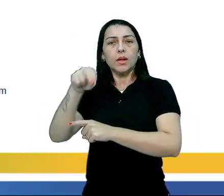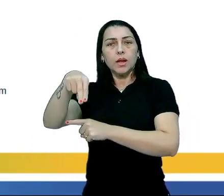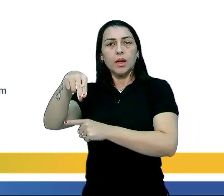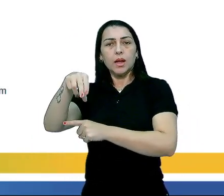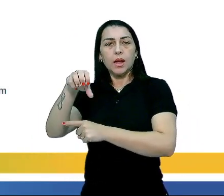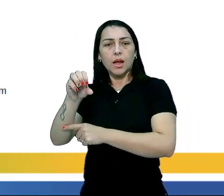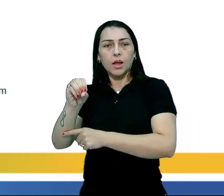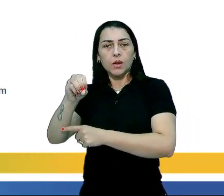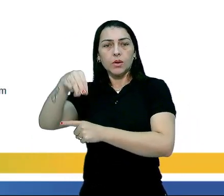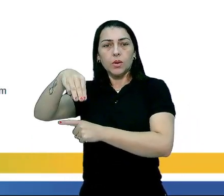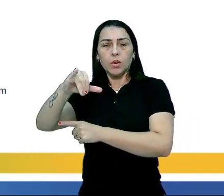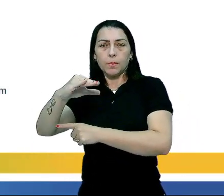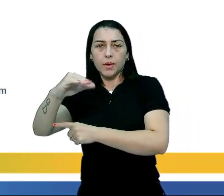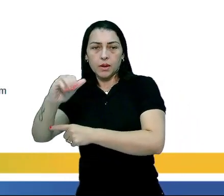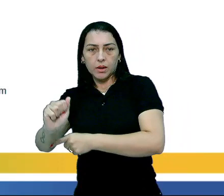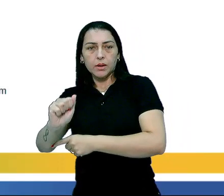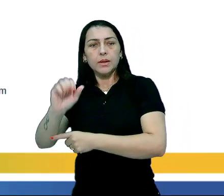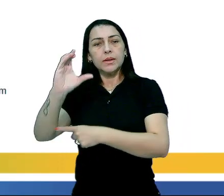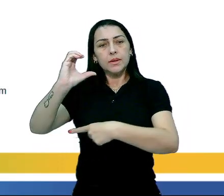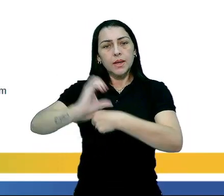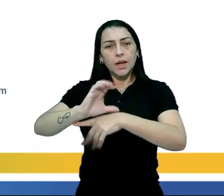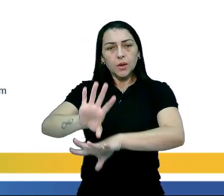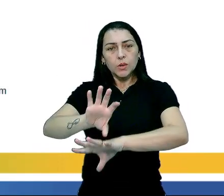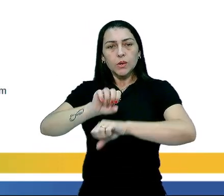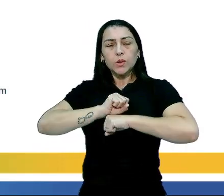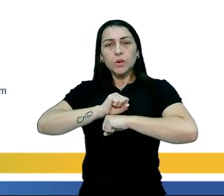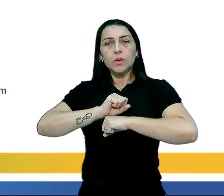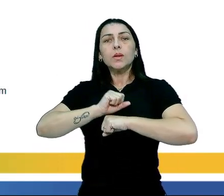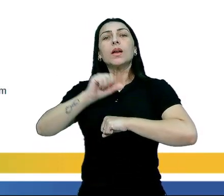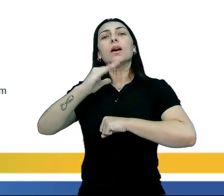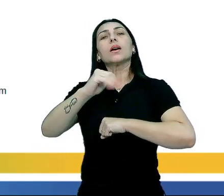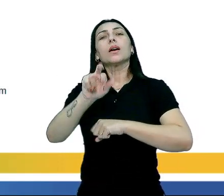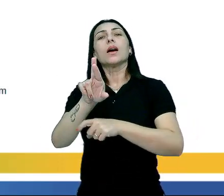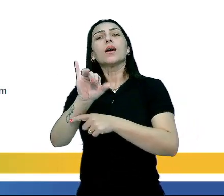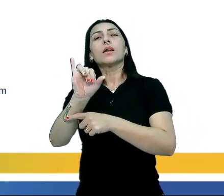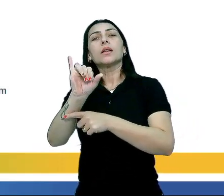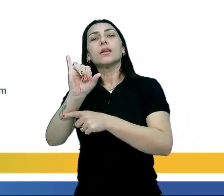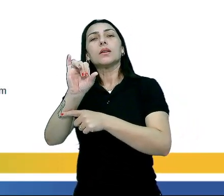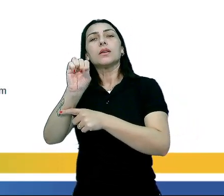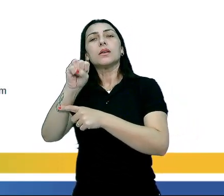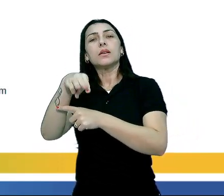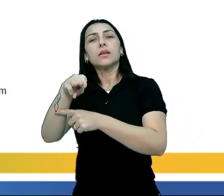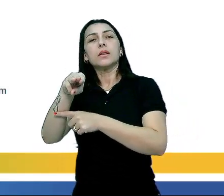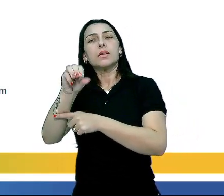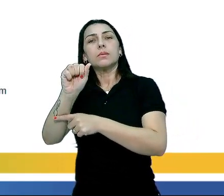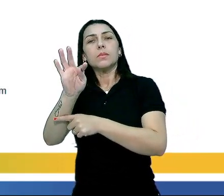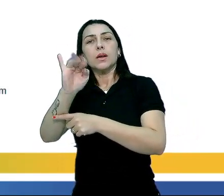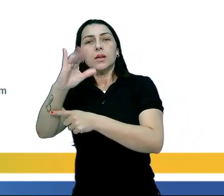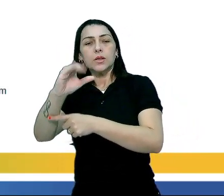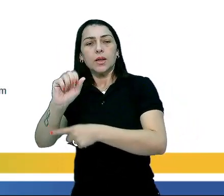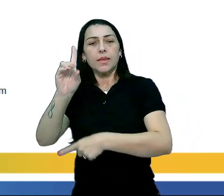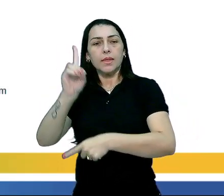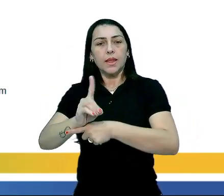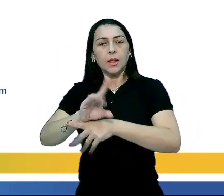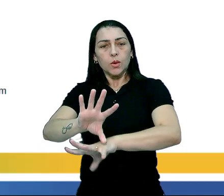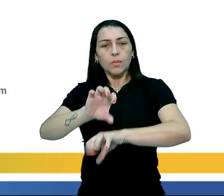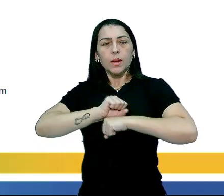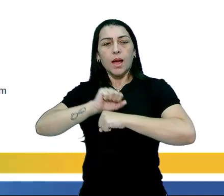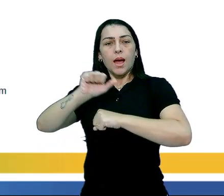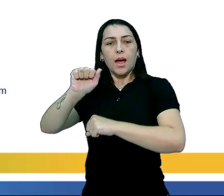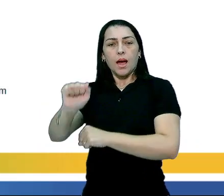dominação anômica, C, dominação carismática, D,